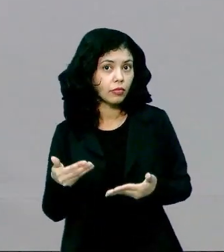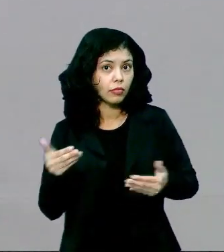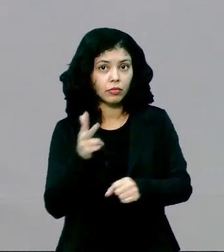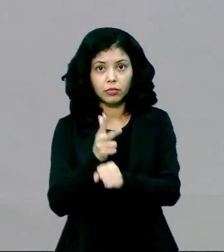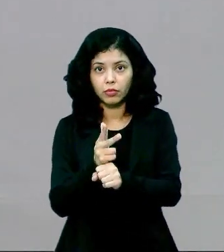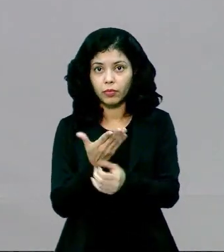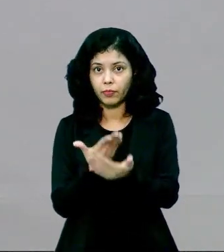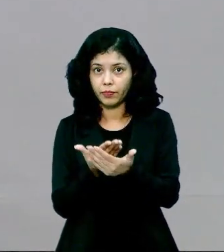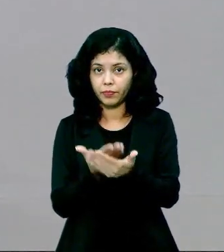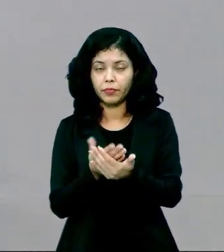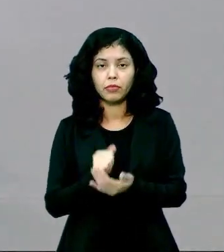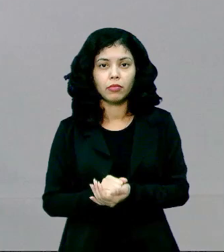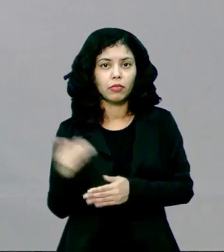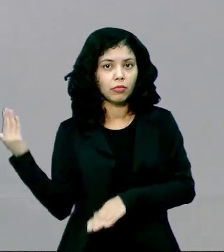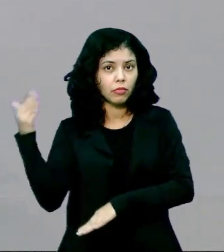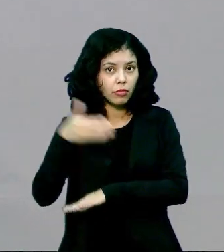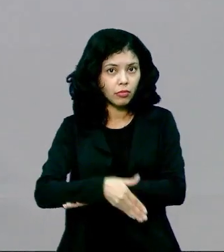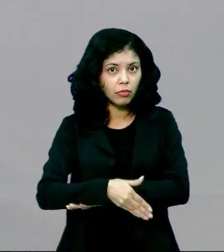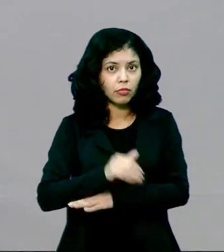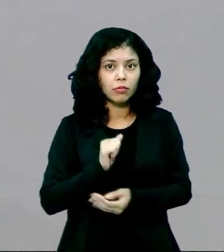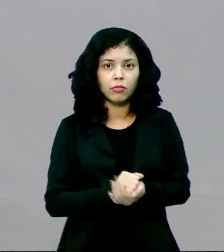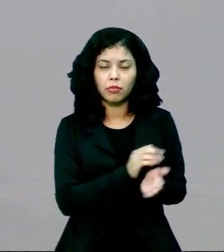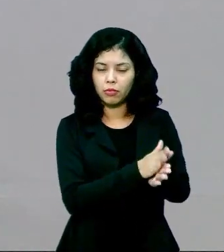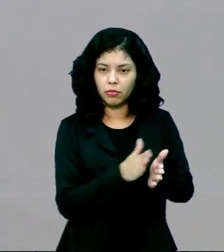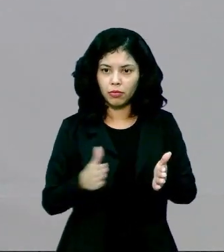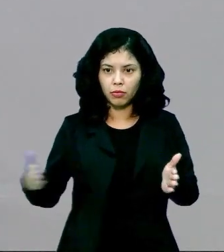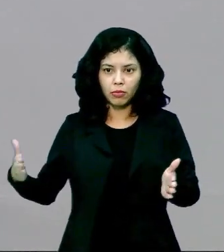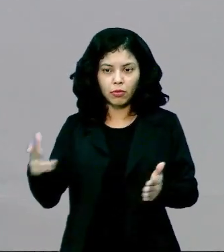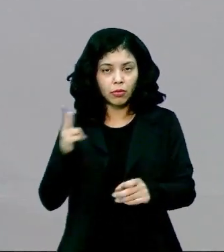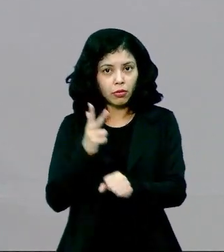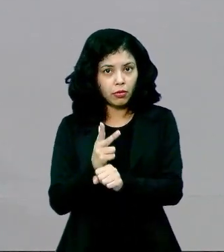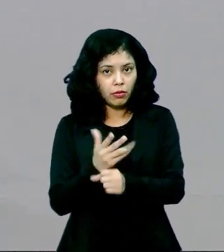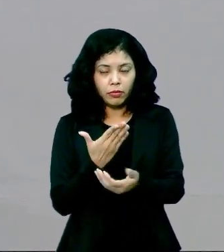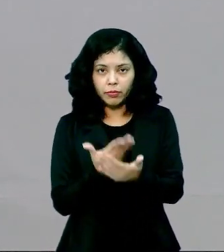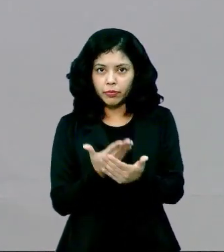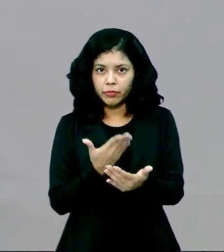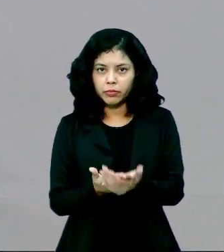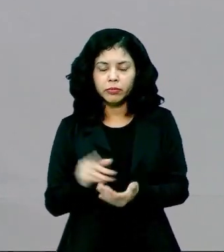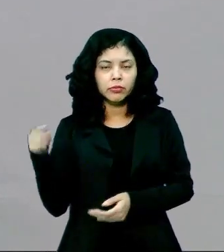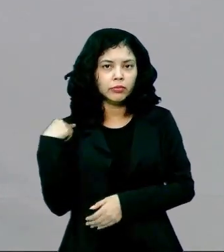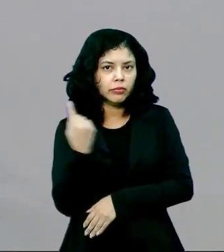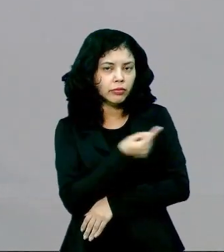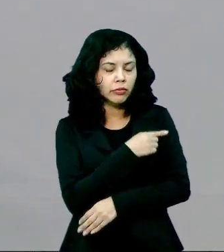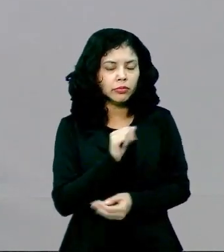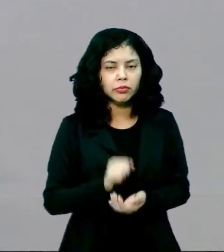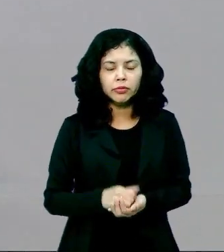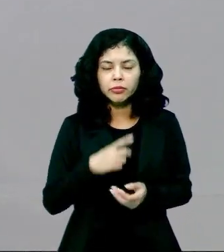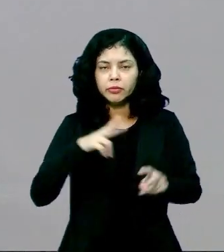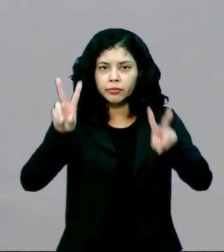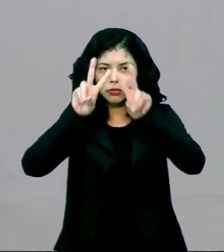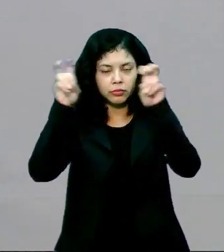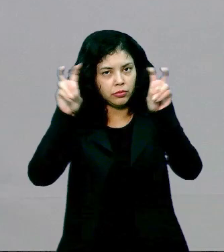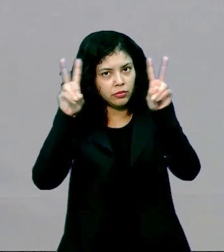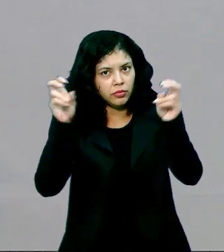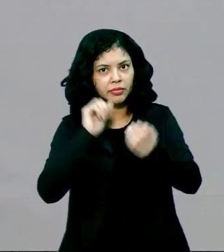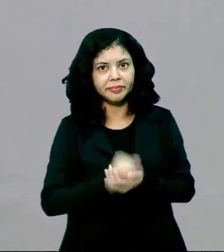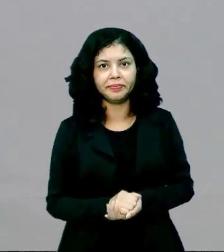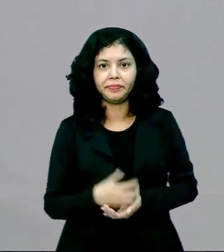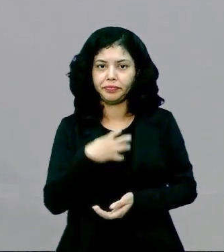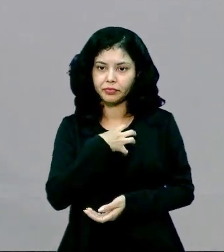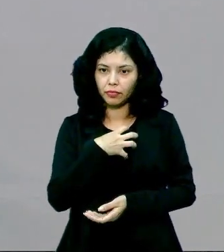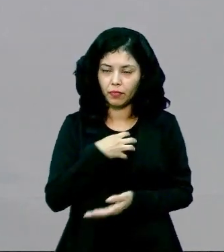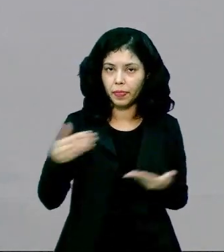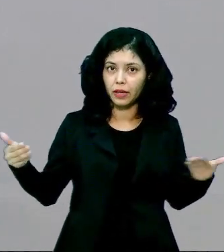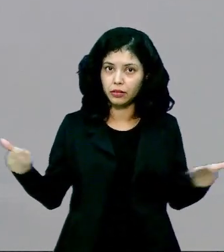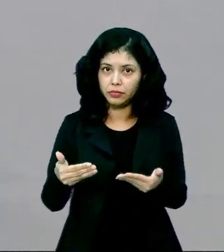desta videoaula, nós vamos entrar em uma série de videoaulas em que nós teremos uma nova temática. A partir de